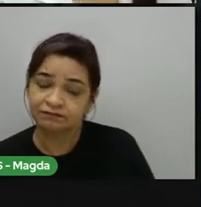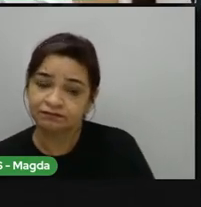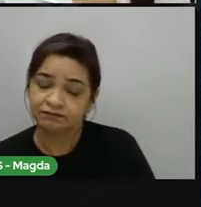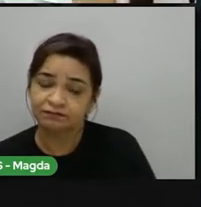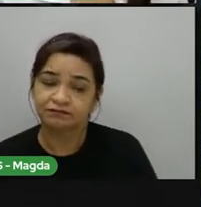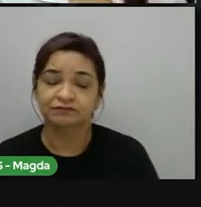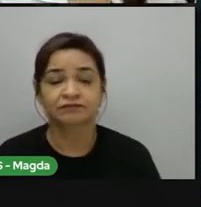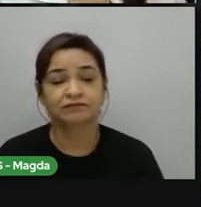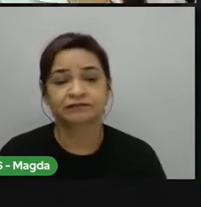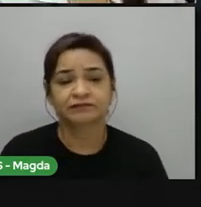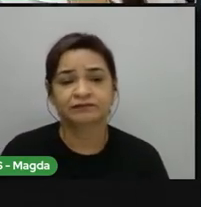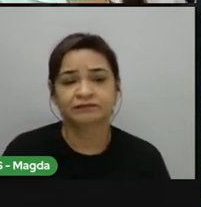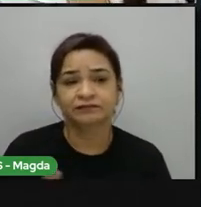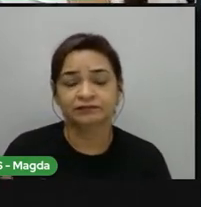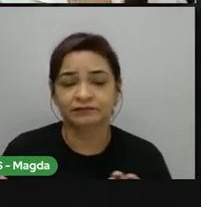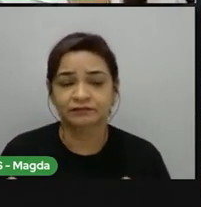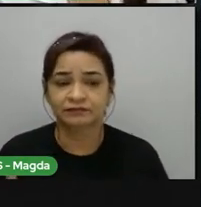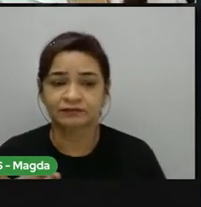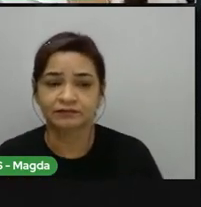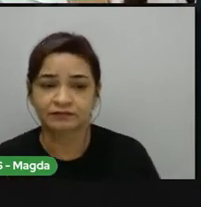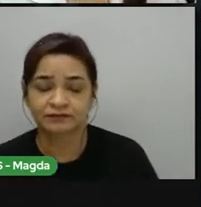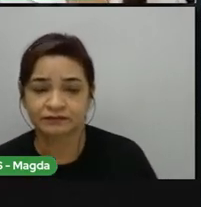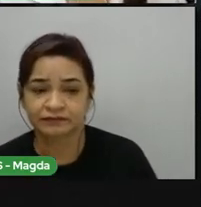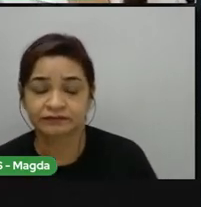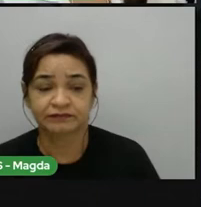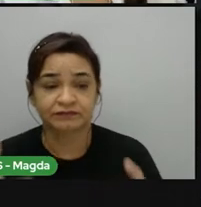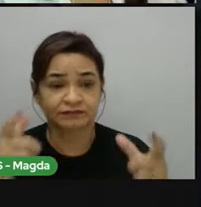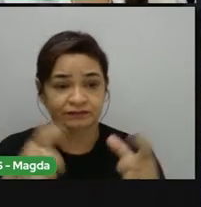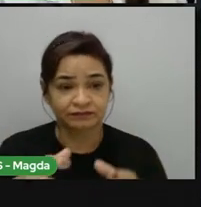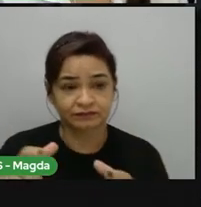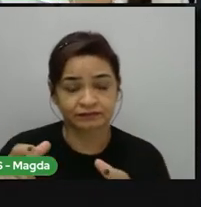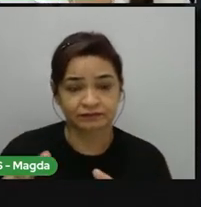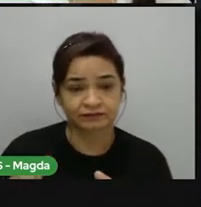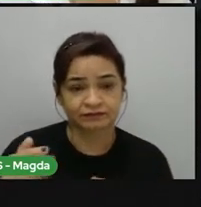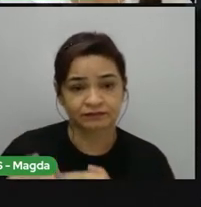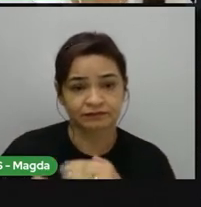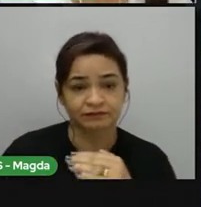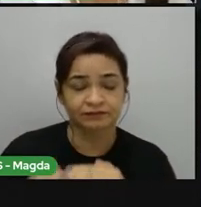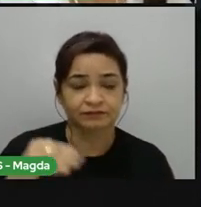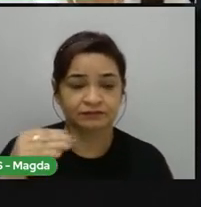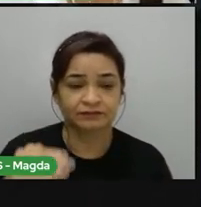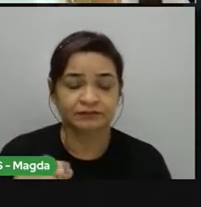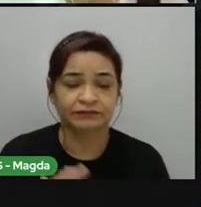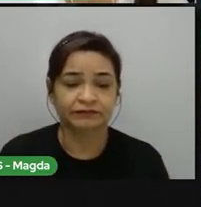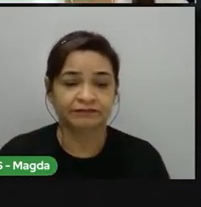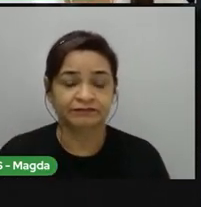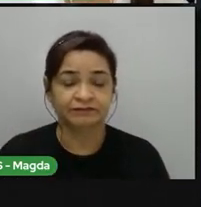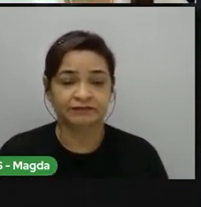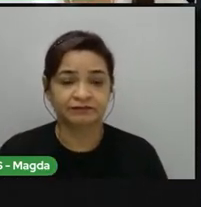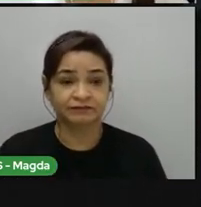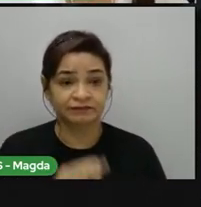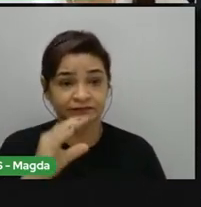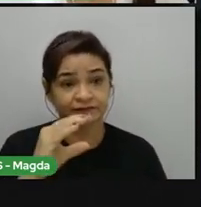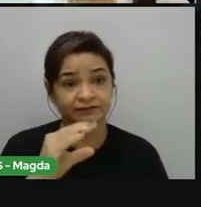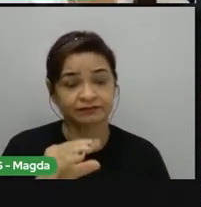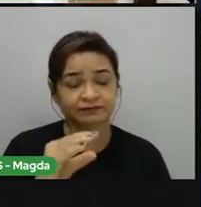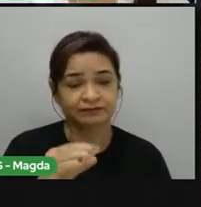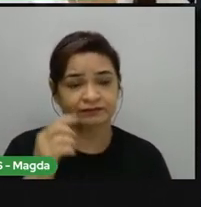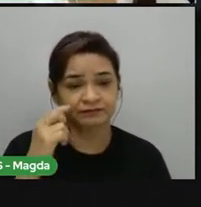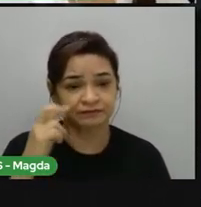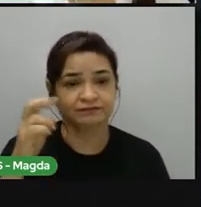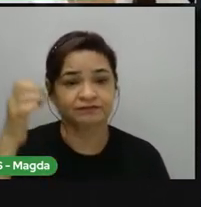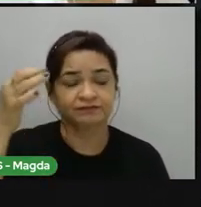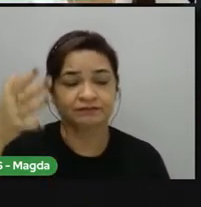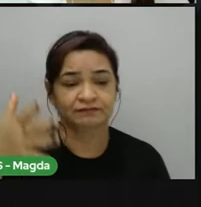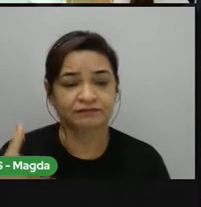a gente já sabe que é uma condição mais duradoura daquela região, desrespeito àquela região. E a maritimidade, a gente já viu, né? Que